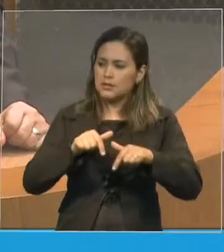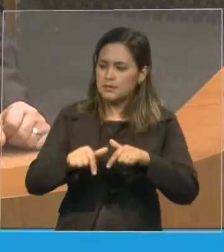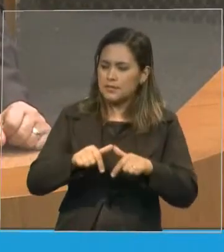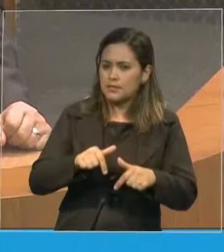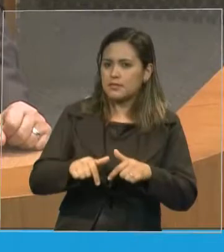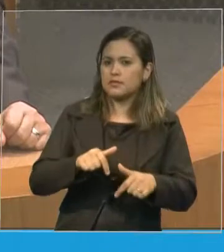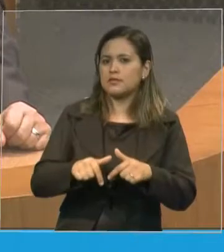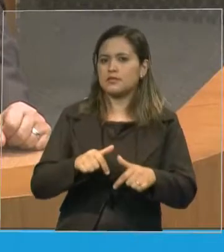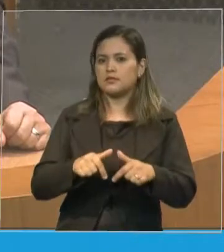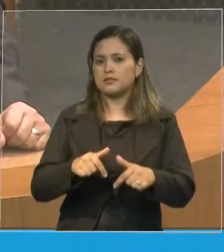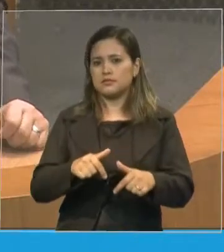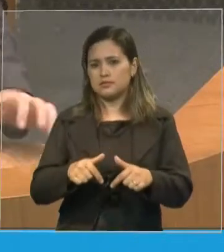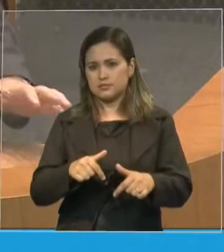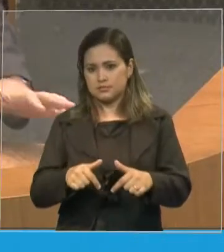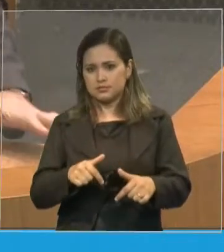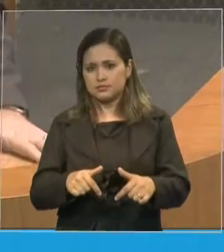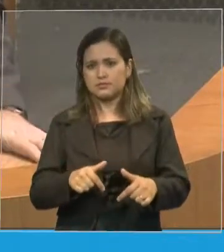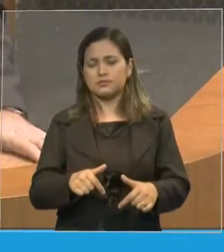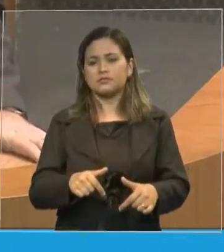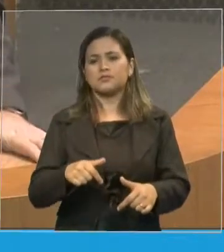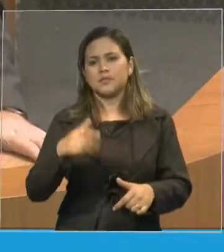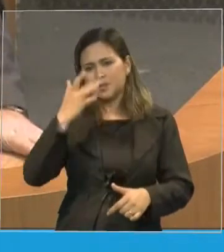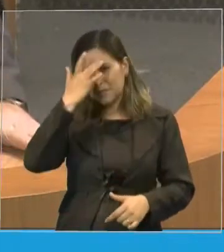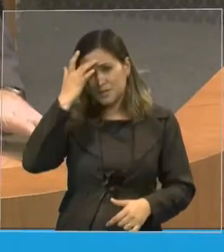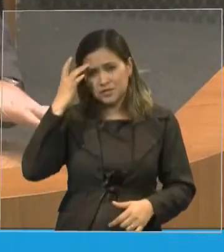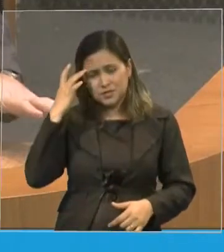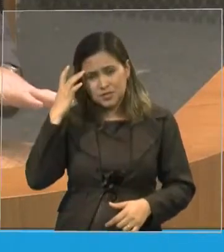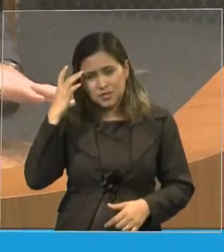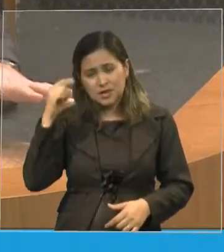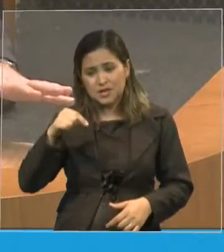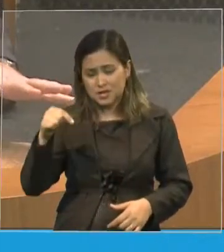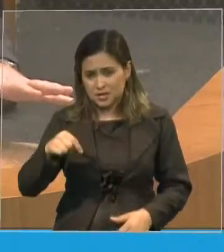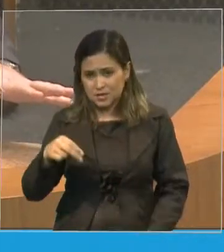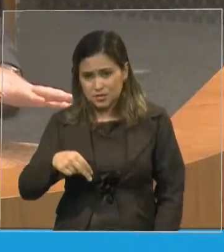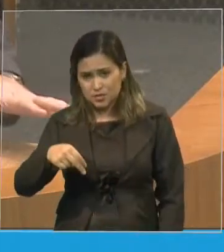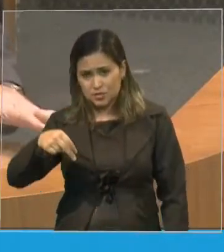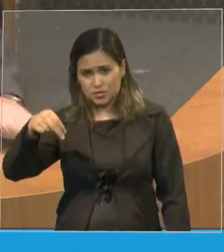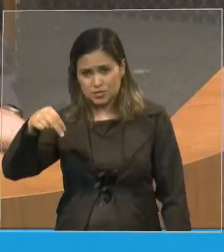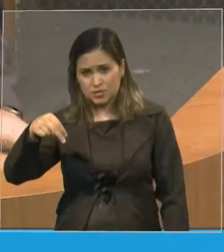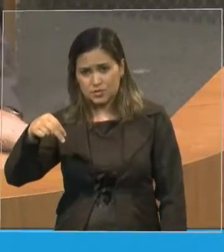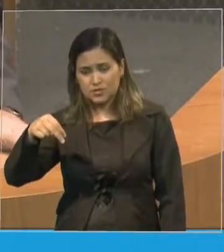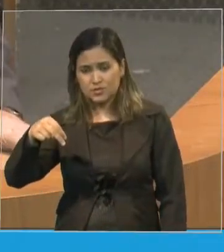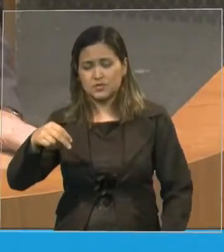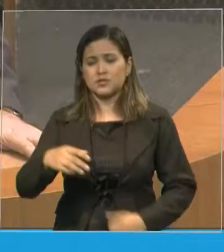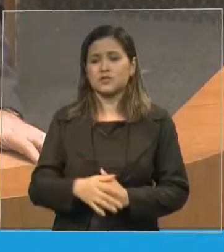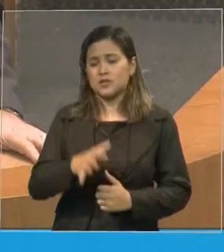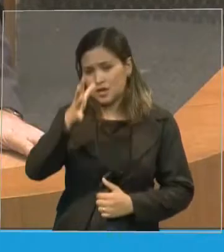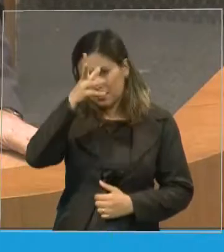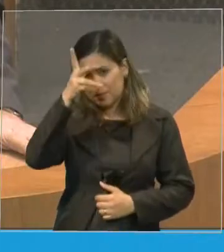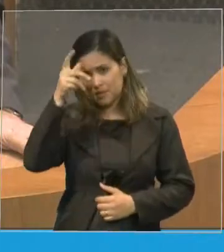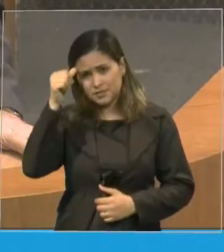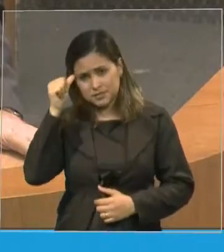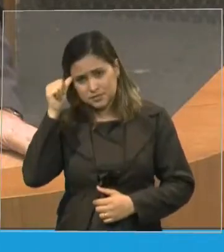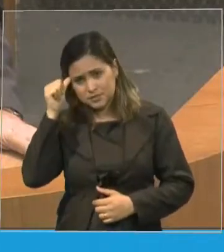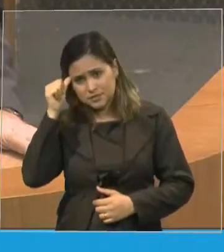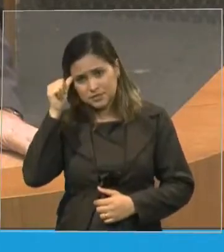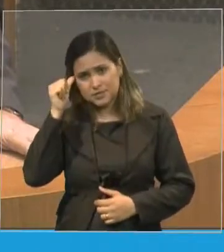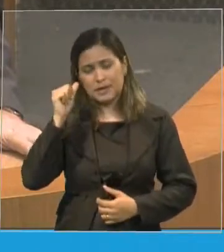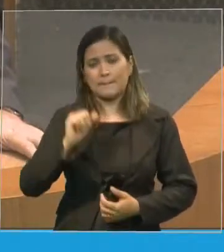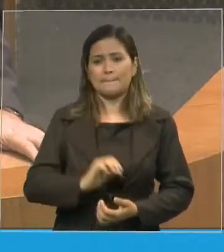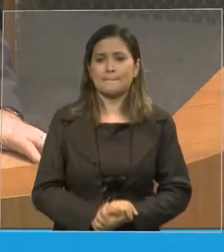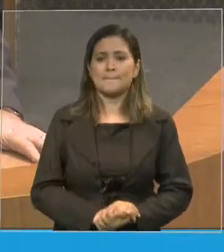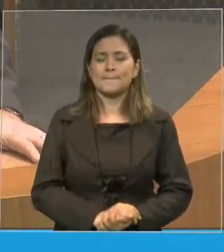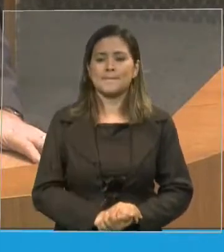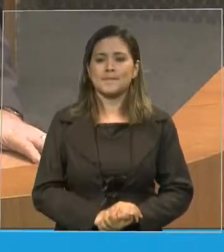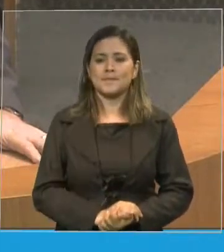trabalho dos nortistas, no sentido, e dos amazônidas. E, por falar em